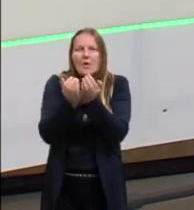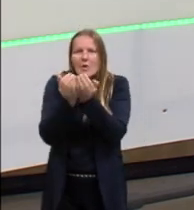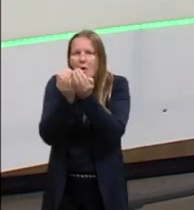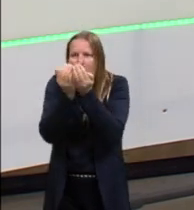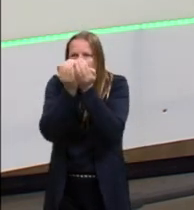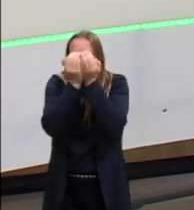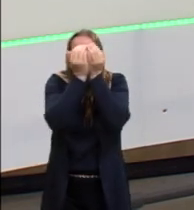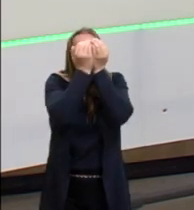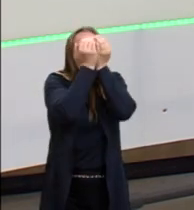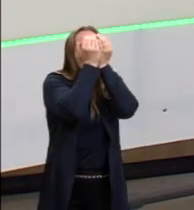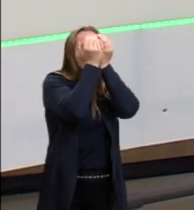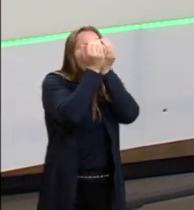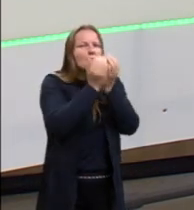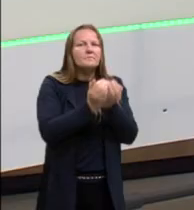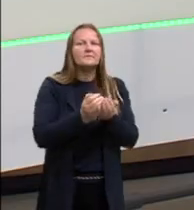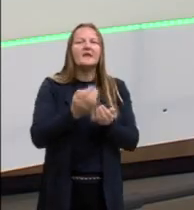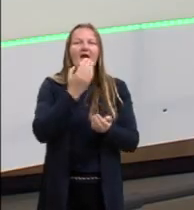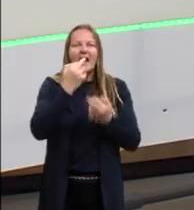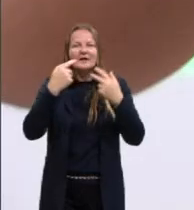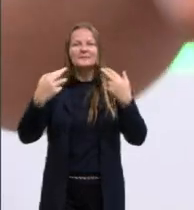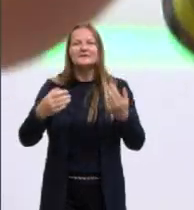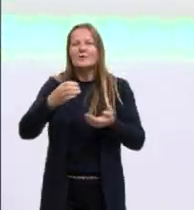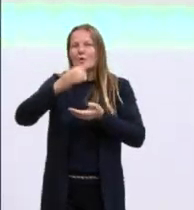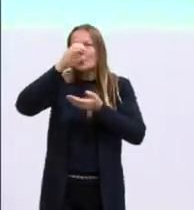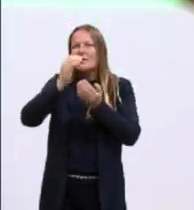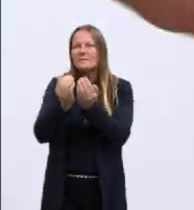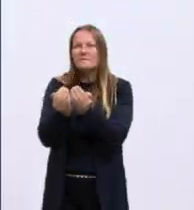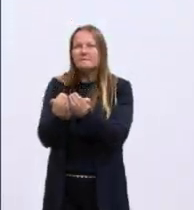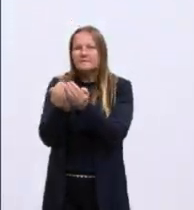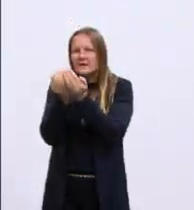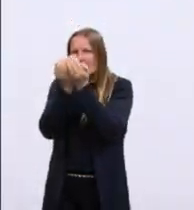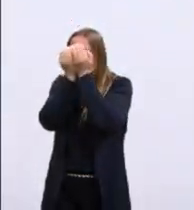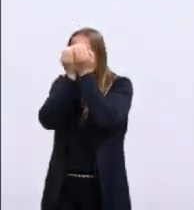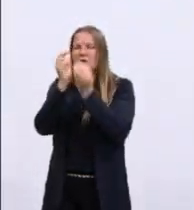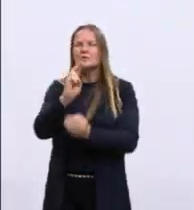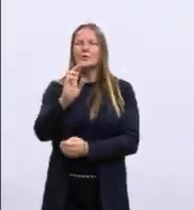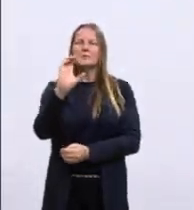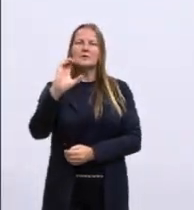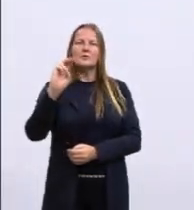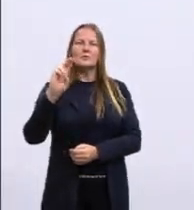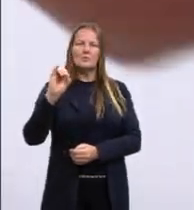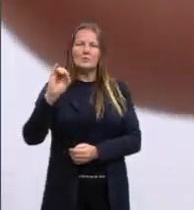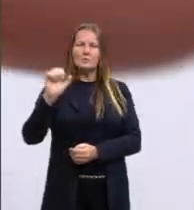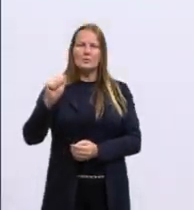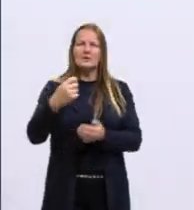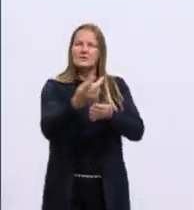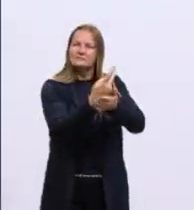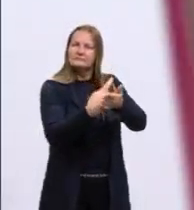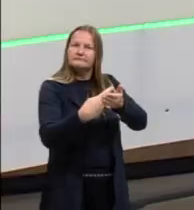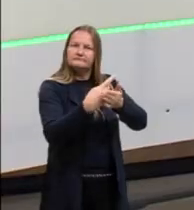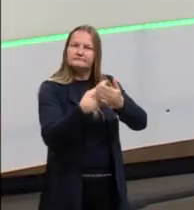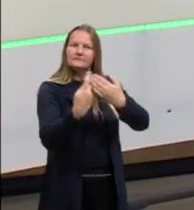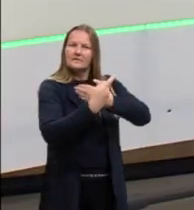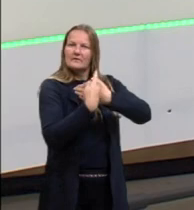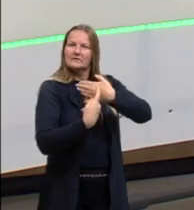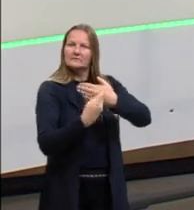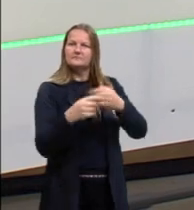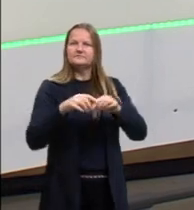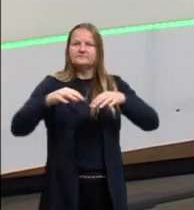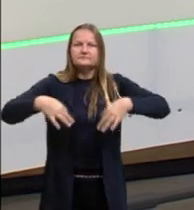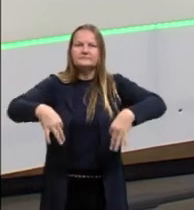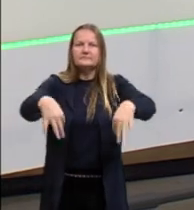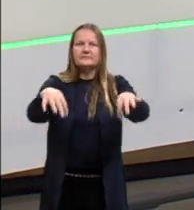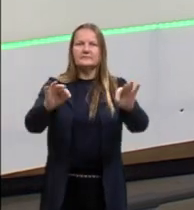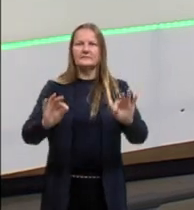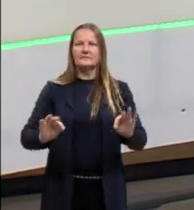alimentação, ó. Nós temos também os grafismos presentes. Assim como nesse tecido aqui,